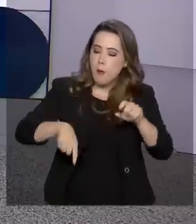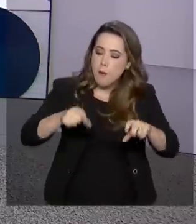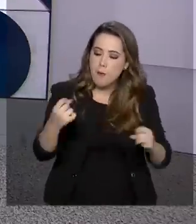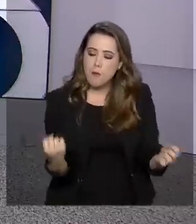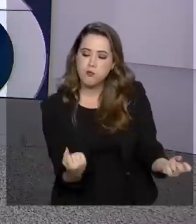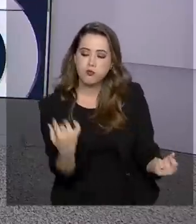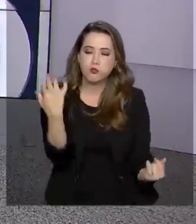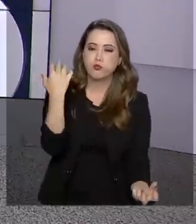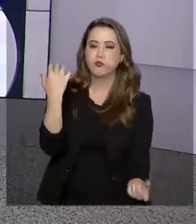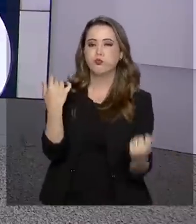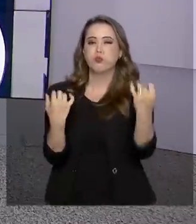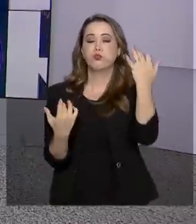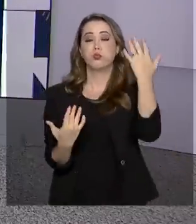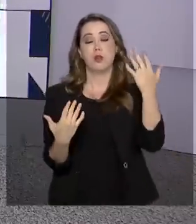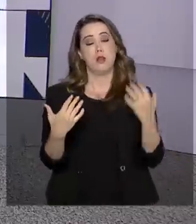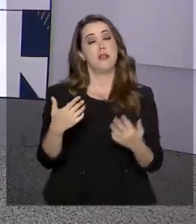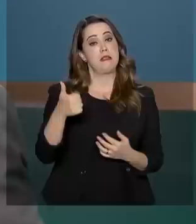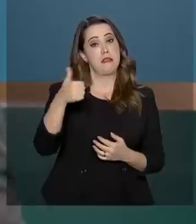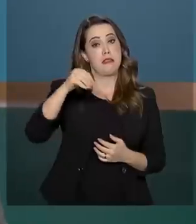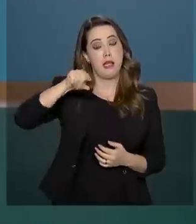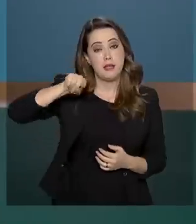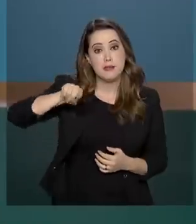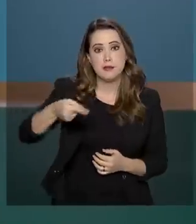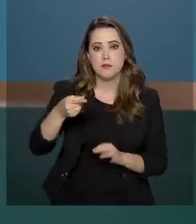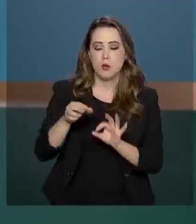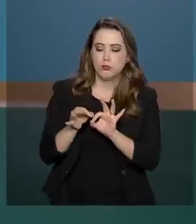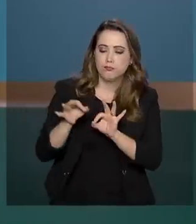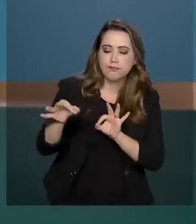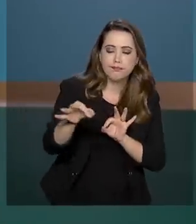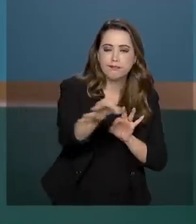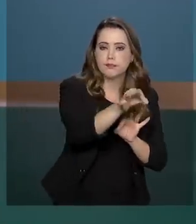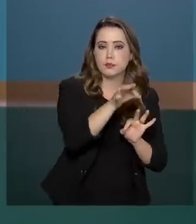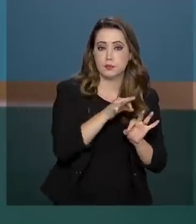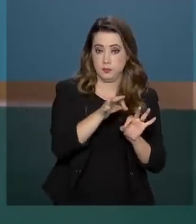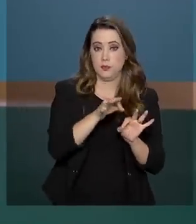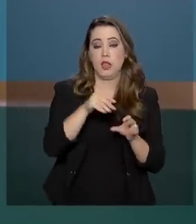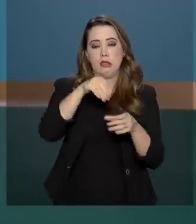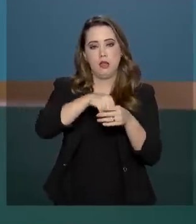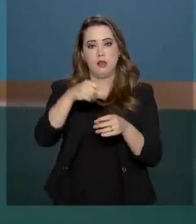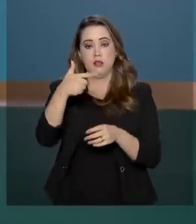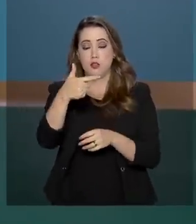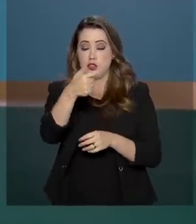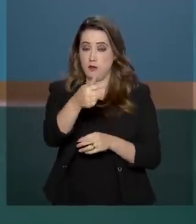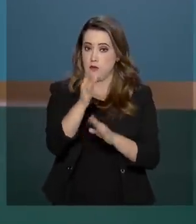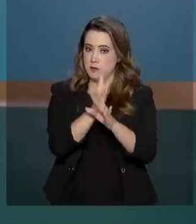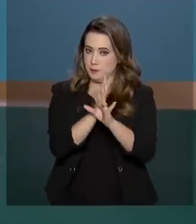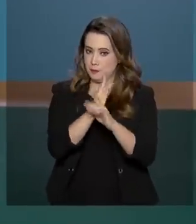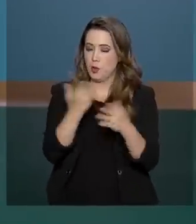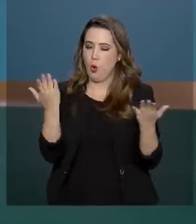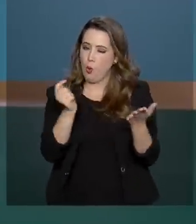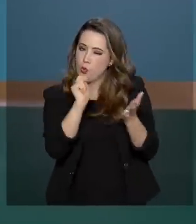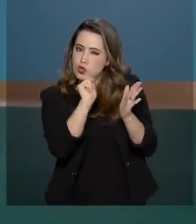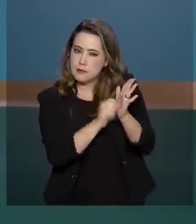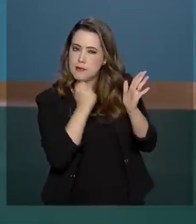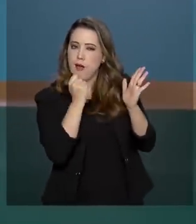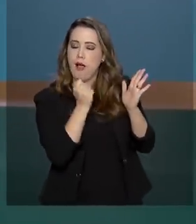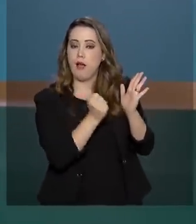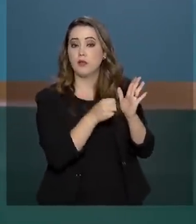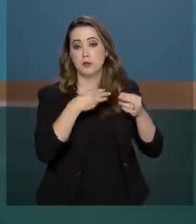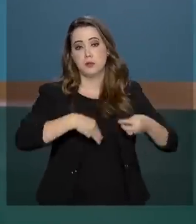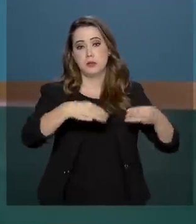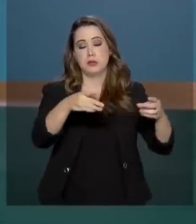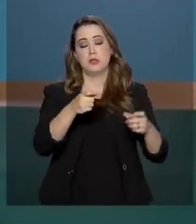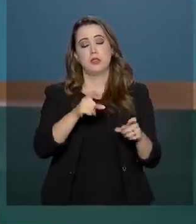em 27 municípios. Hoje foi assinado um acordo entre os Ministérios da Agricultura, Meio Ambiente, Desenvolvimento